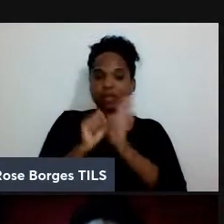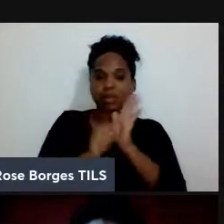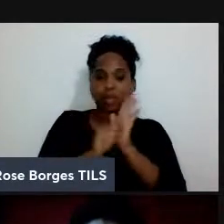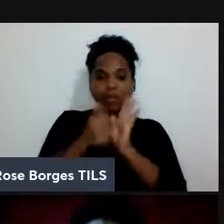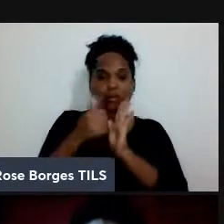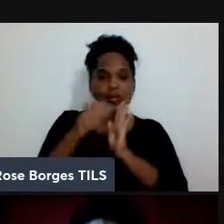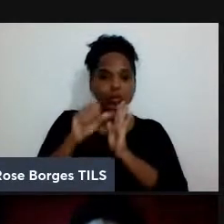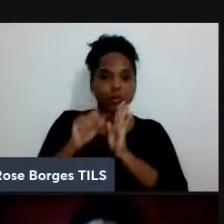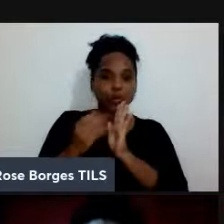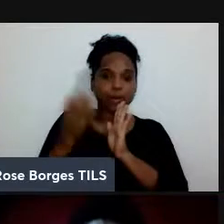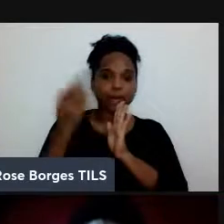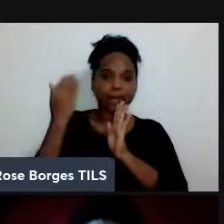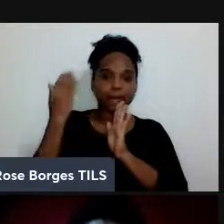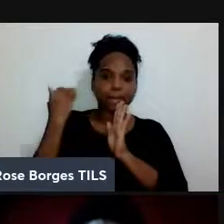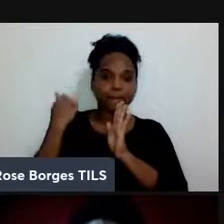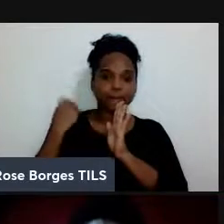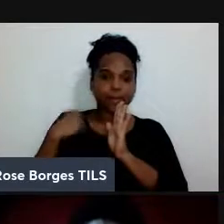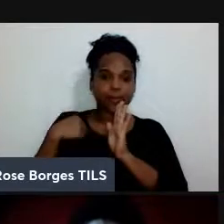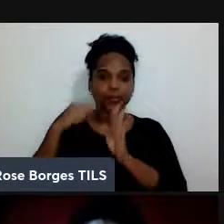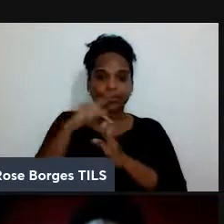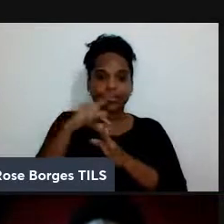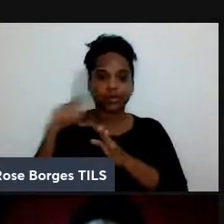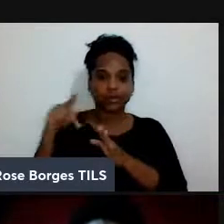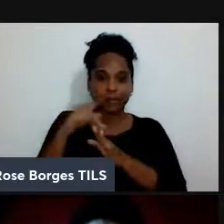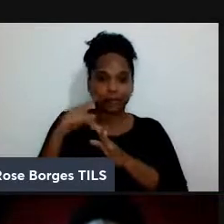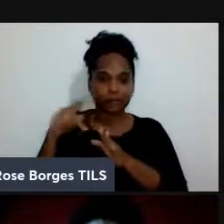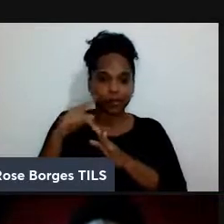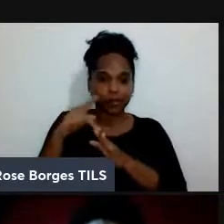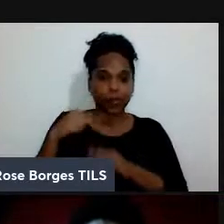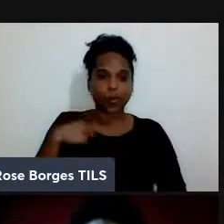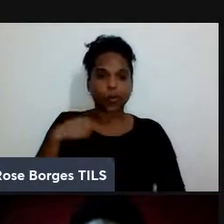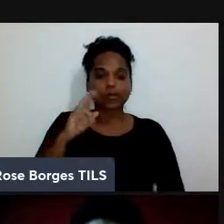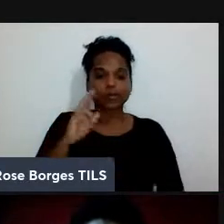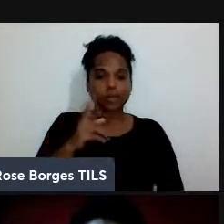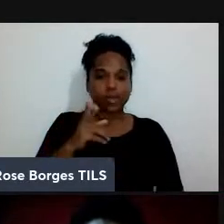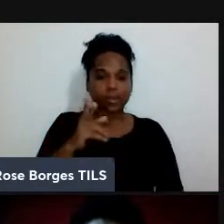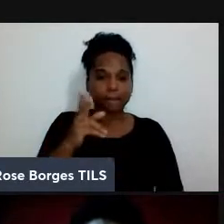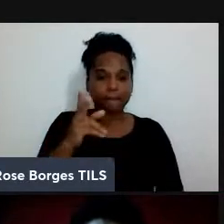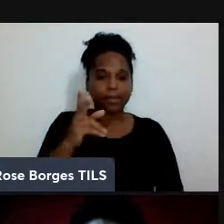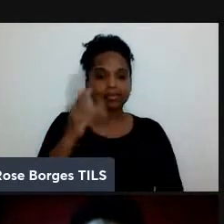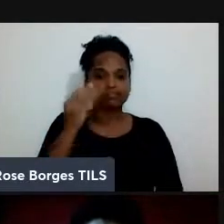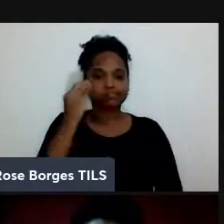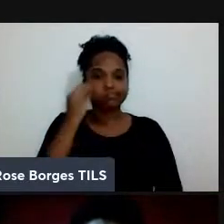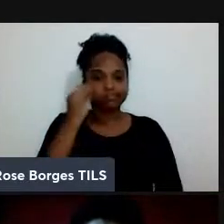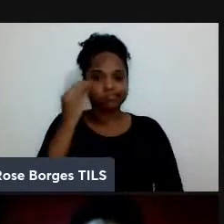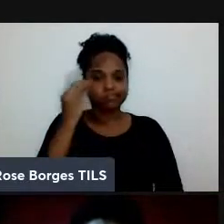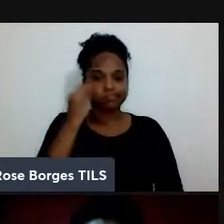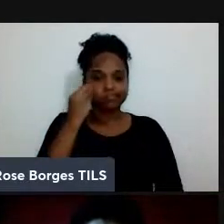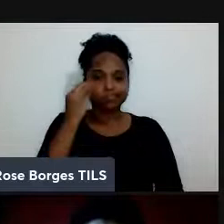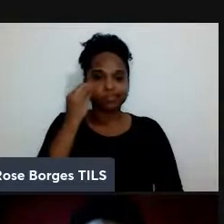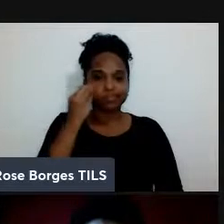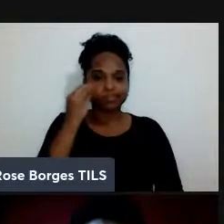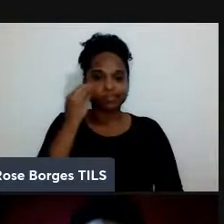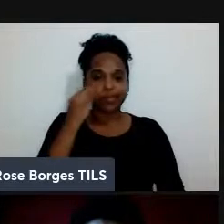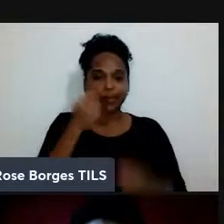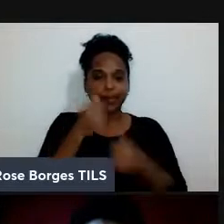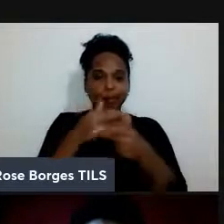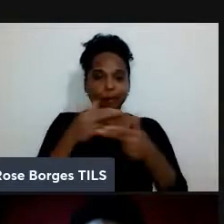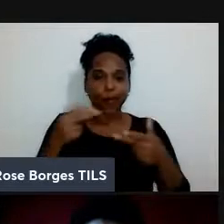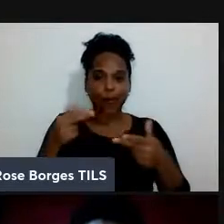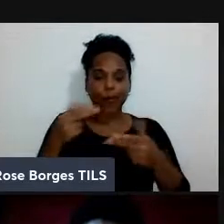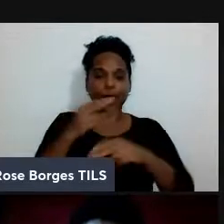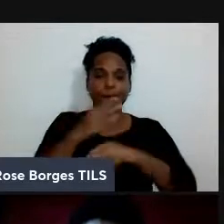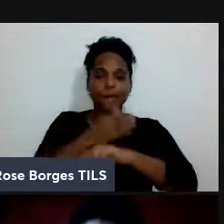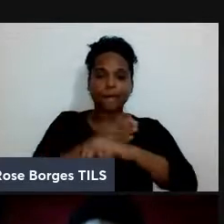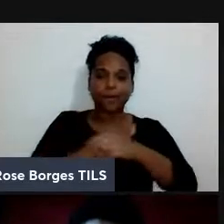eu como professor sempre tento trazer né esses elementos mais modernos mesmo que seja num curso